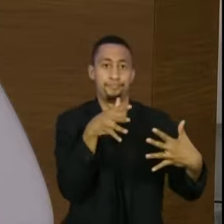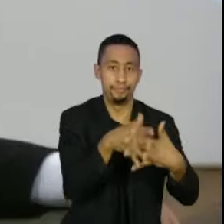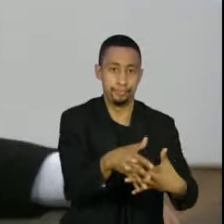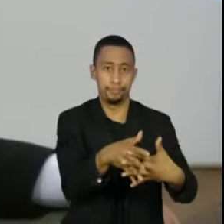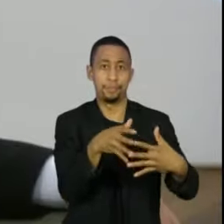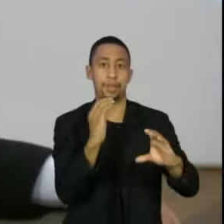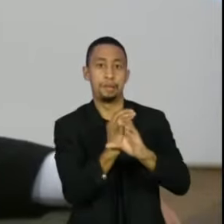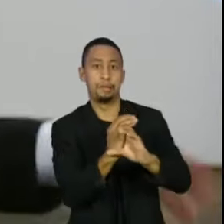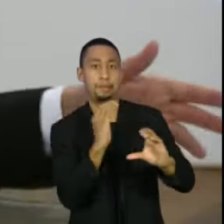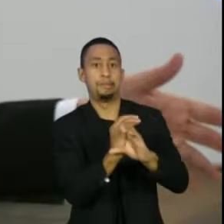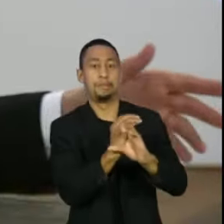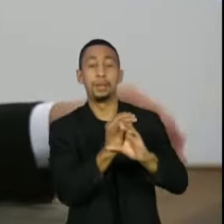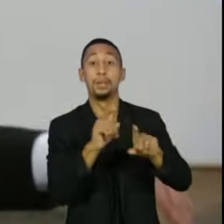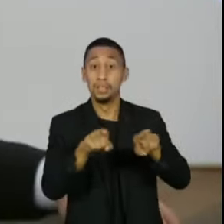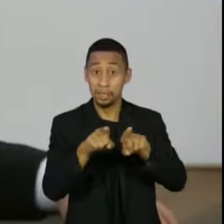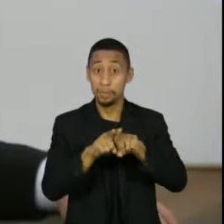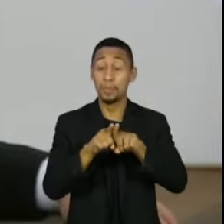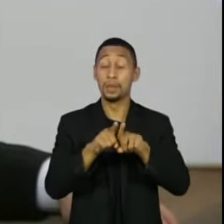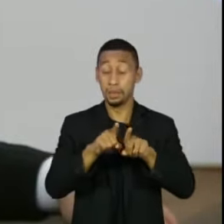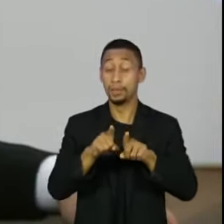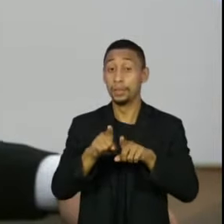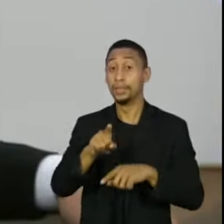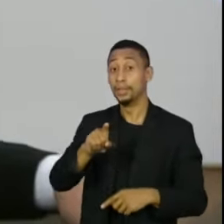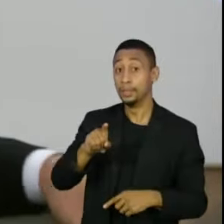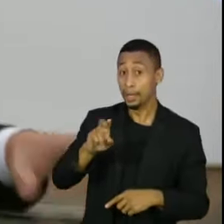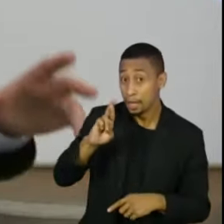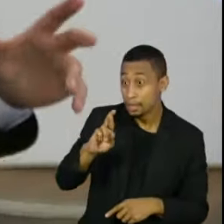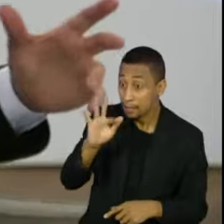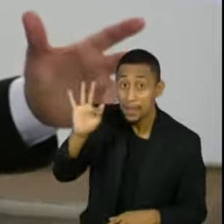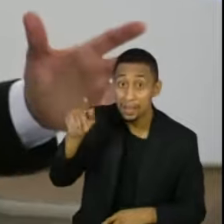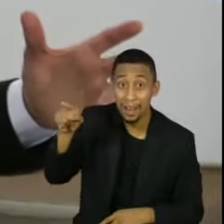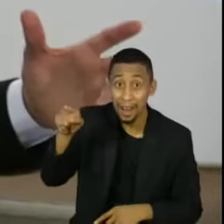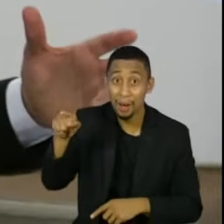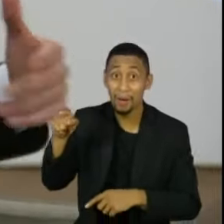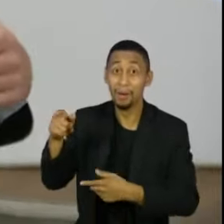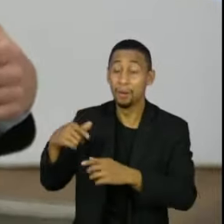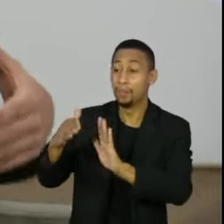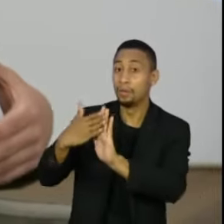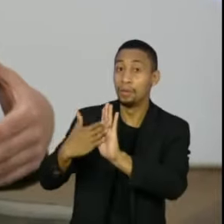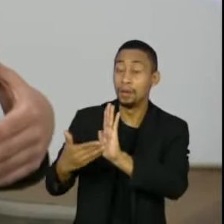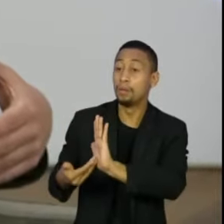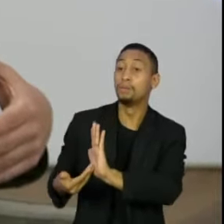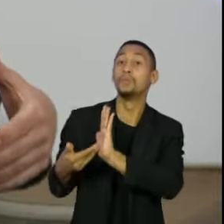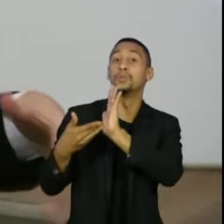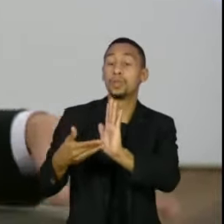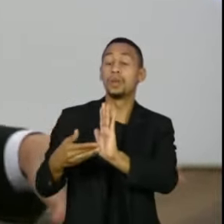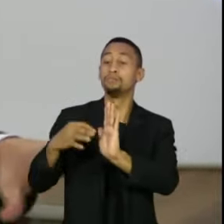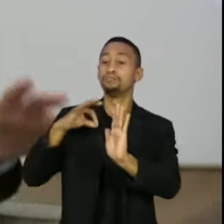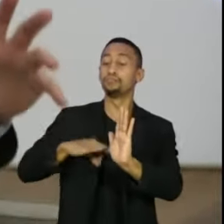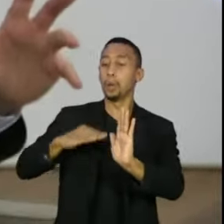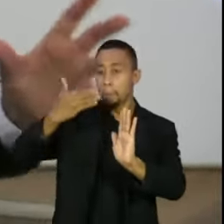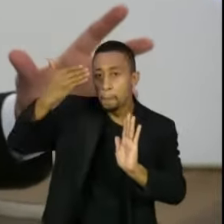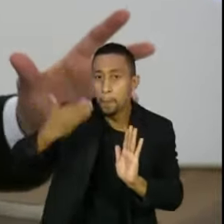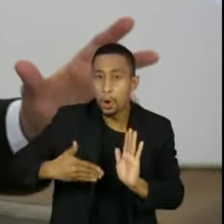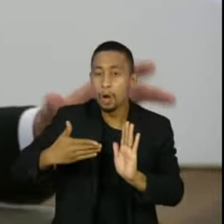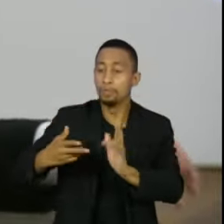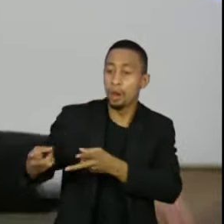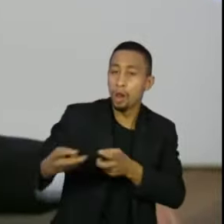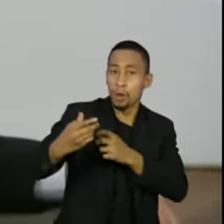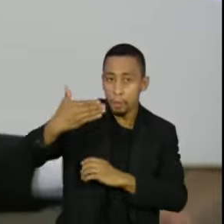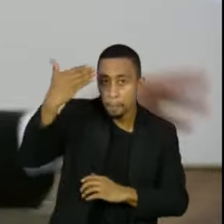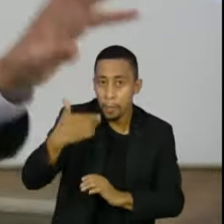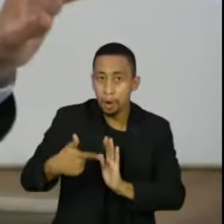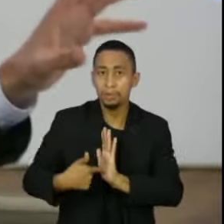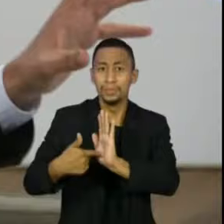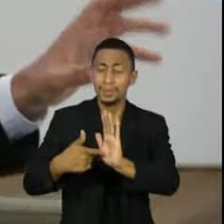diversas por parte da Receita Federal e das Receitas dos Estados. Então, esse é um pacto que nós precisamos fazer de rigidez tributária. E o cerne da reforma